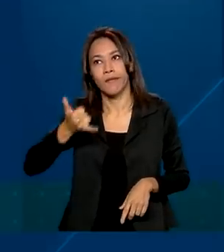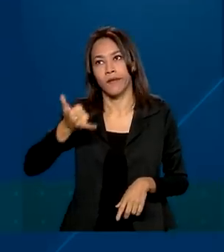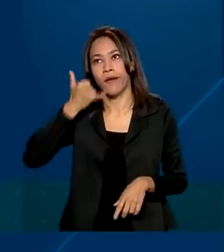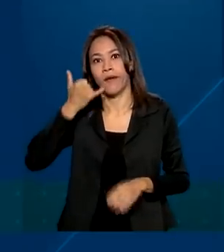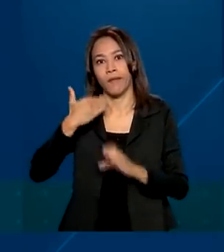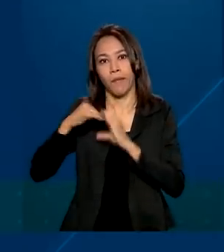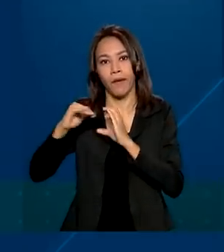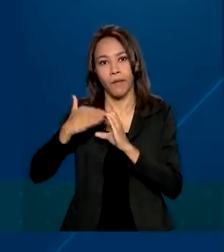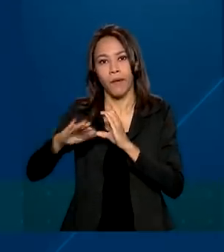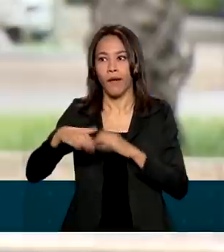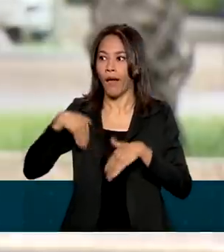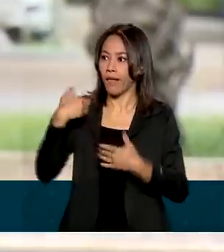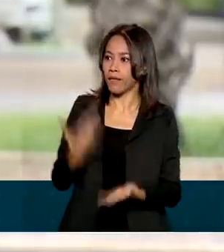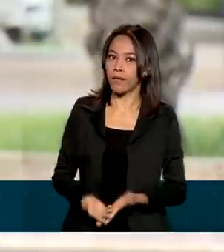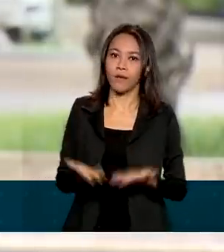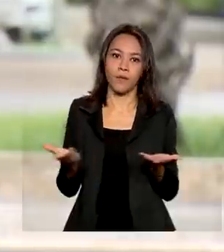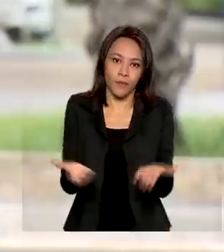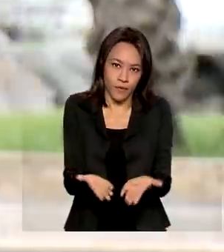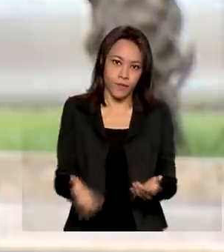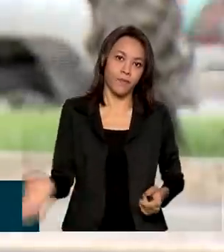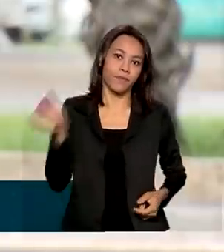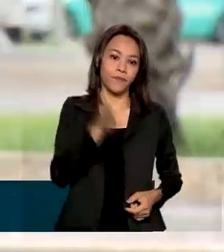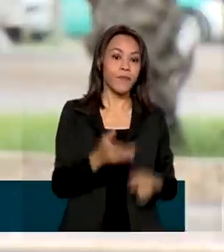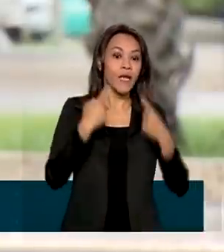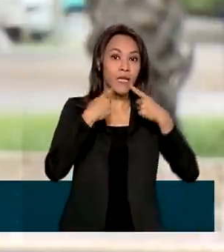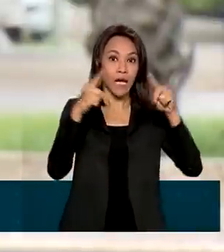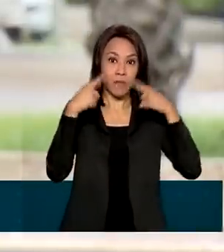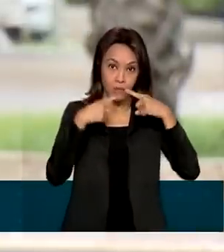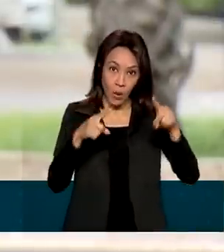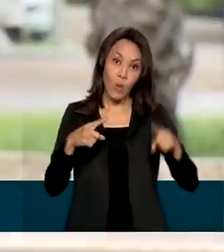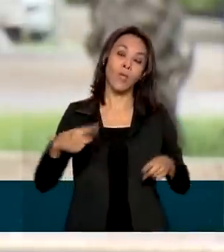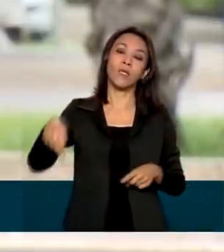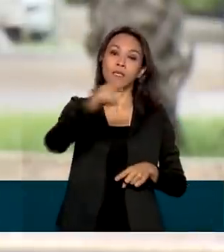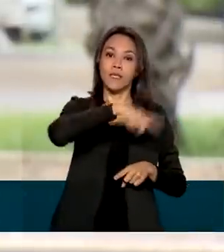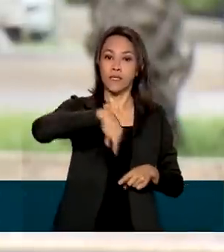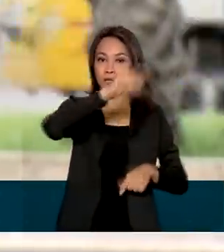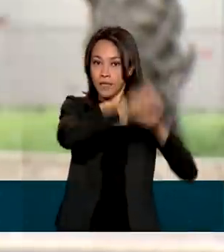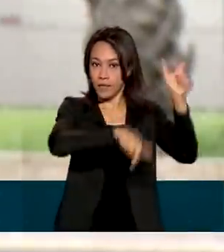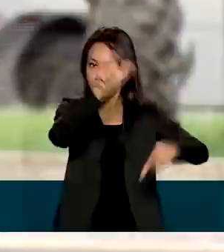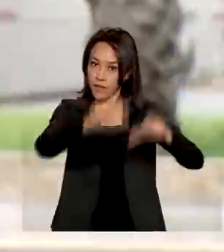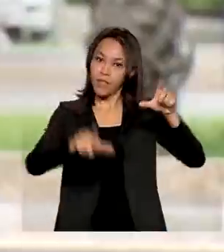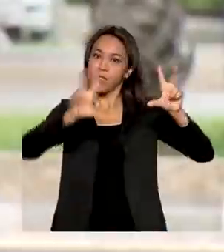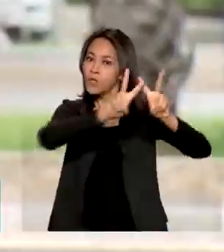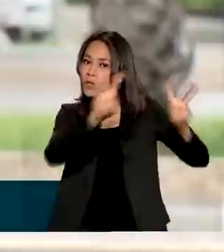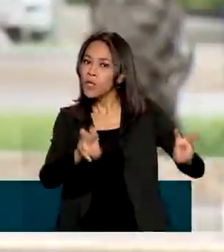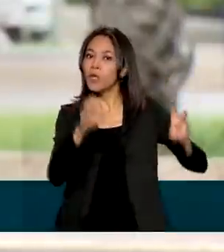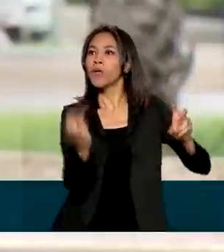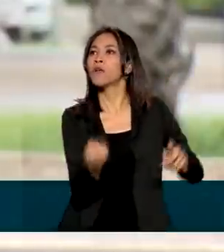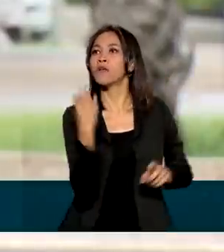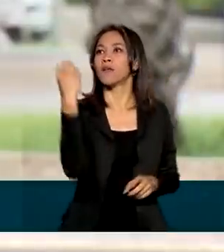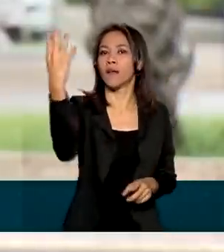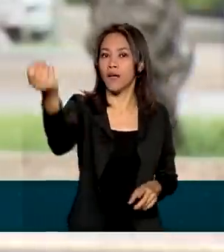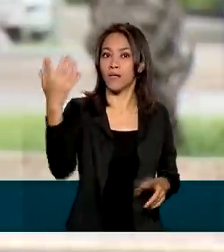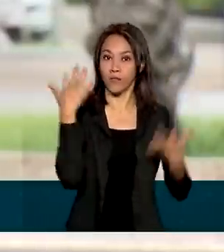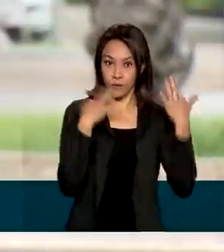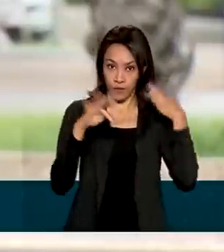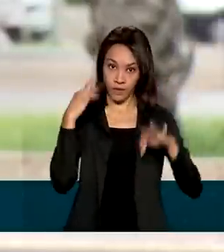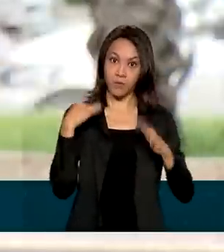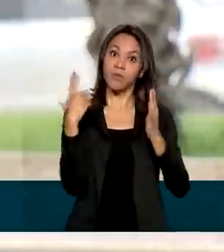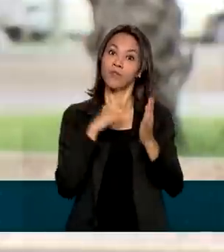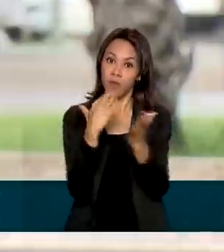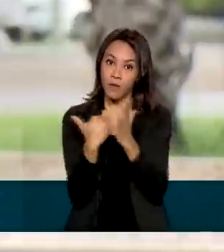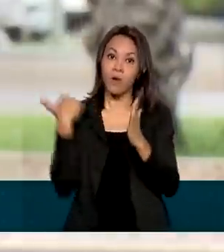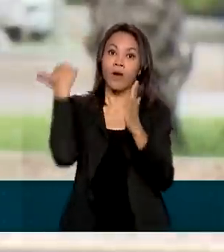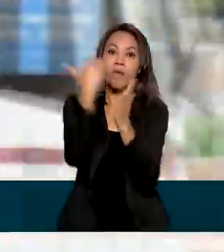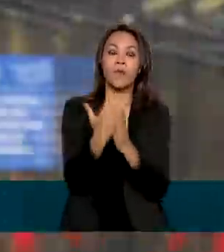Estamos nessa situação até hoje. As reclamações de consumidores relacionadas a viagens e turismo tiveram aumento